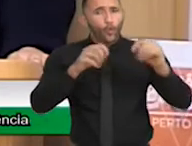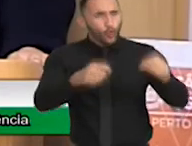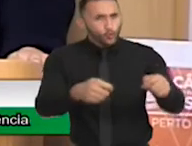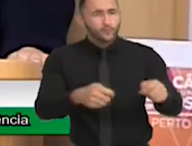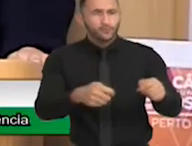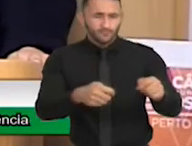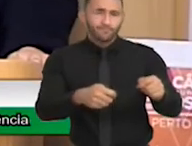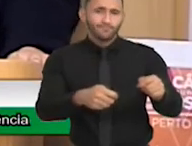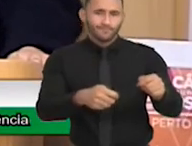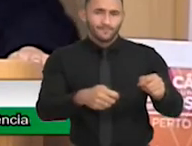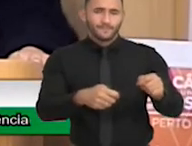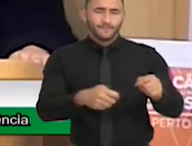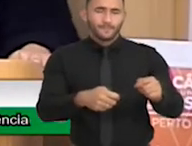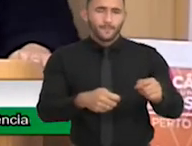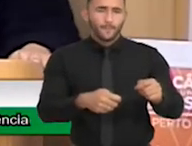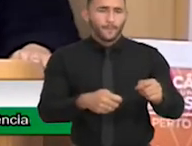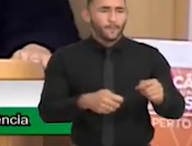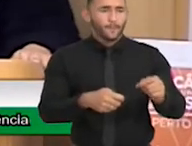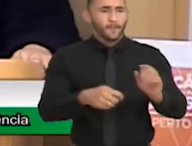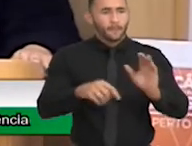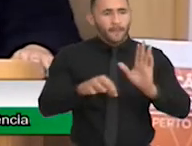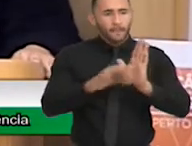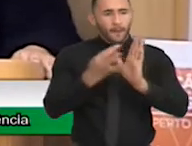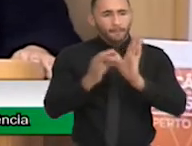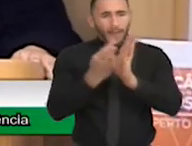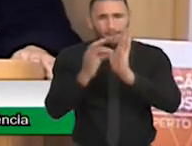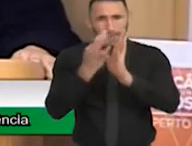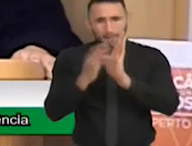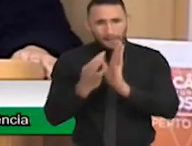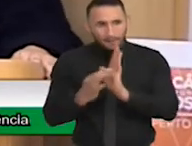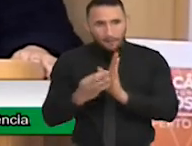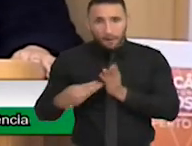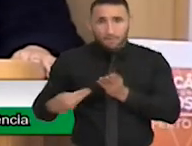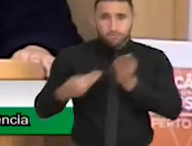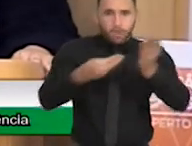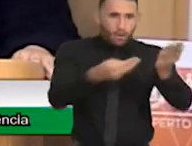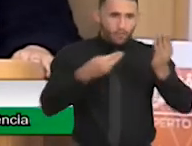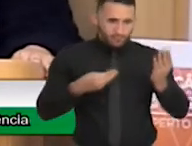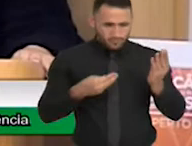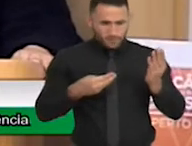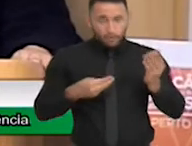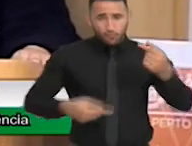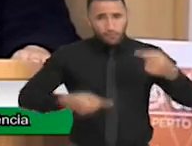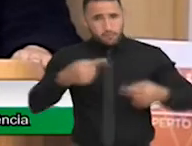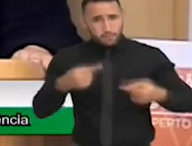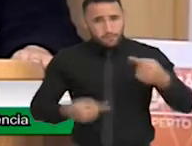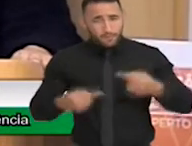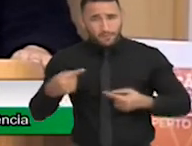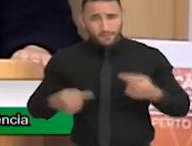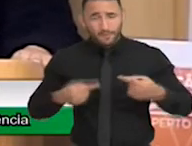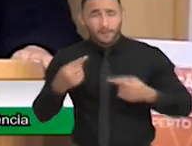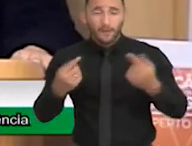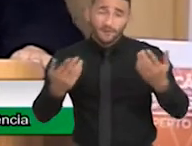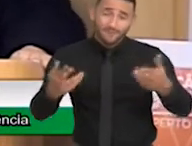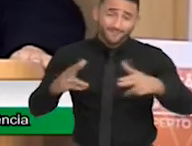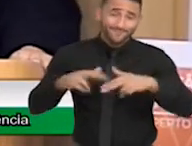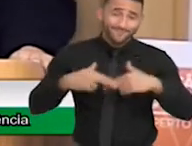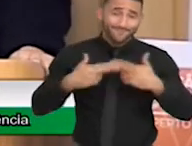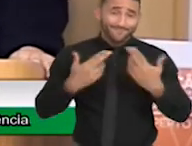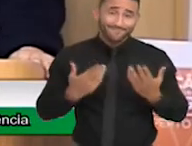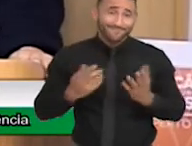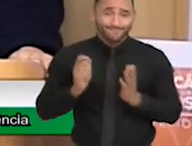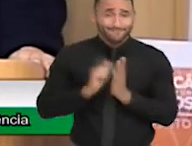-assinado e agora vai ter novamente uma audiência para discussão. mas, pena, não fui chamada. Mesmo inscrita,